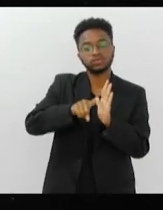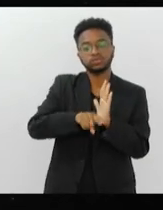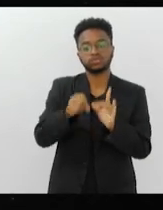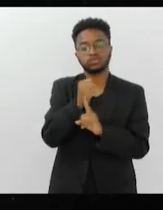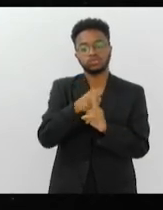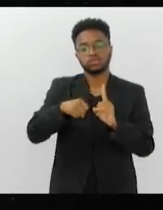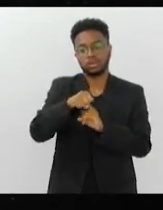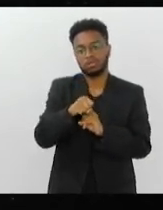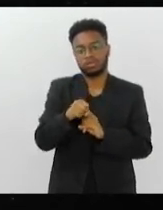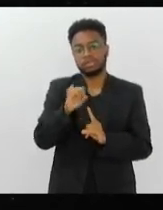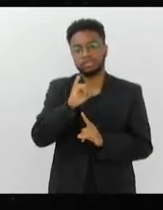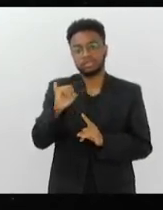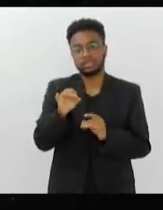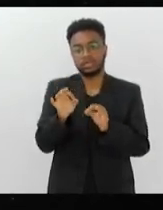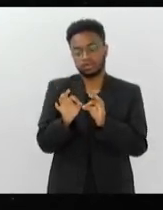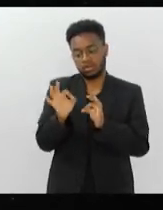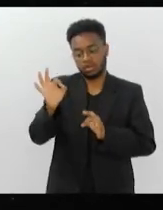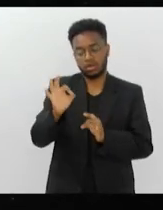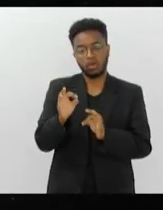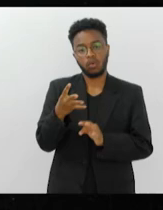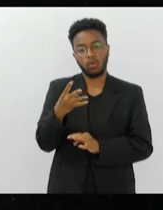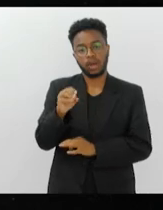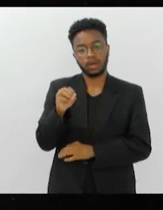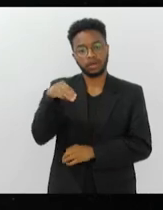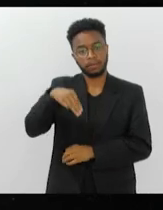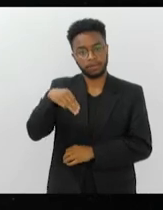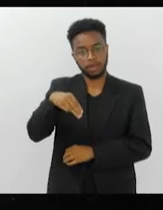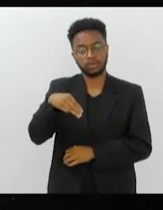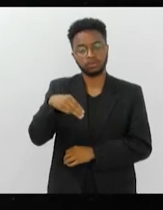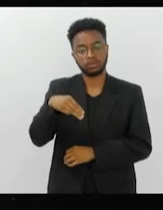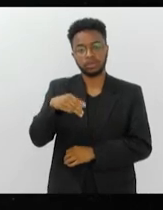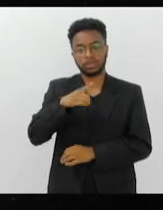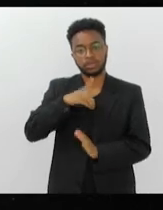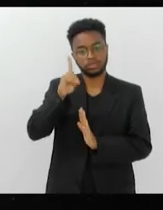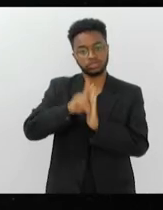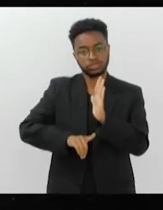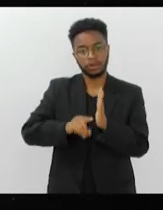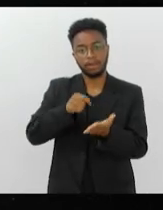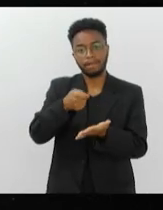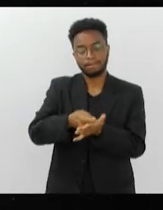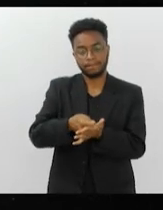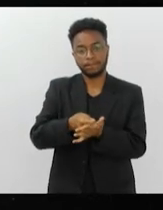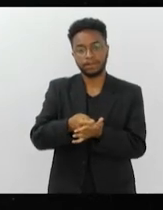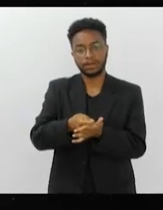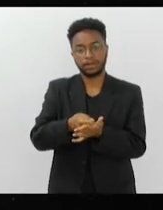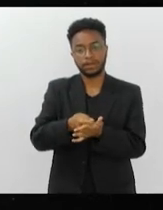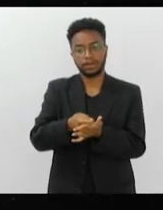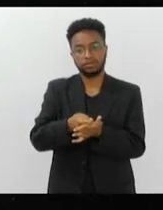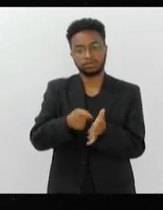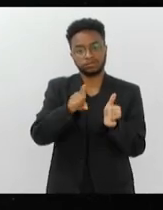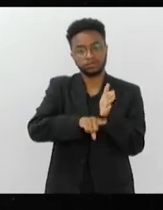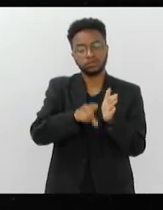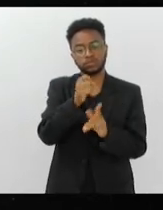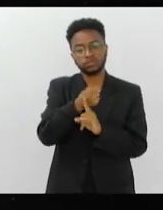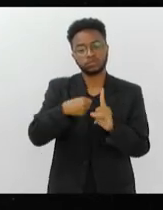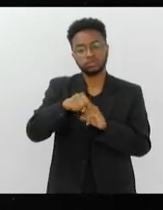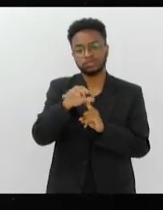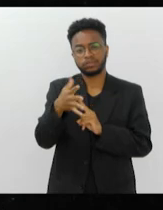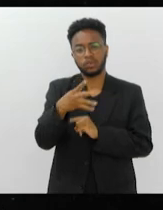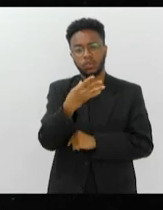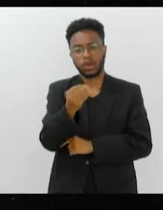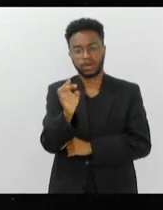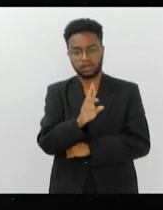Até 40 metros cúbicos, o cara tem direito a receber, a pagar a tarifa social, que é em torno de 40 reais.